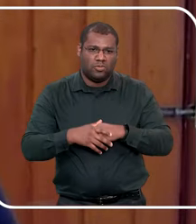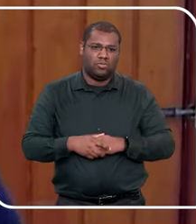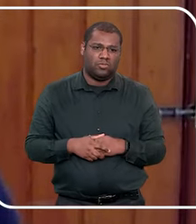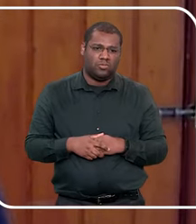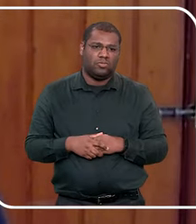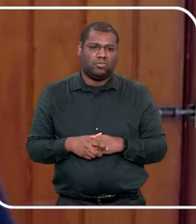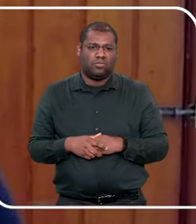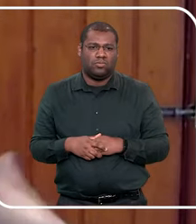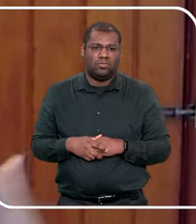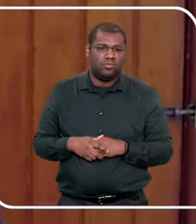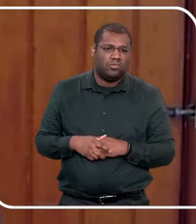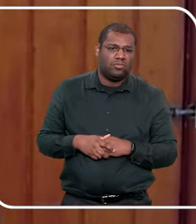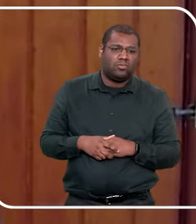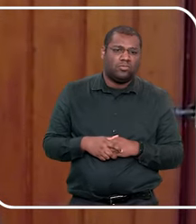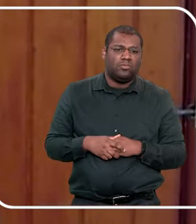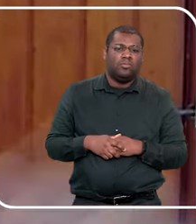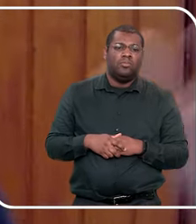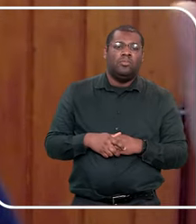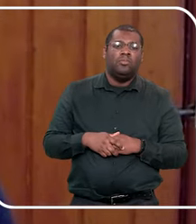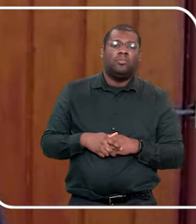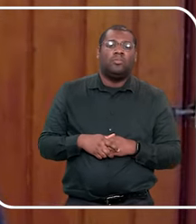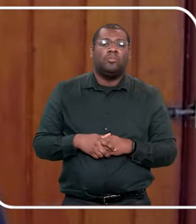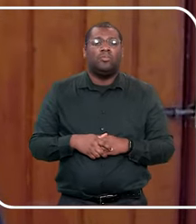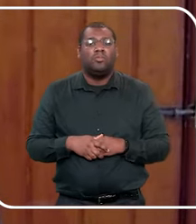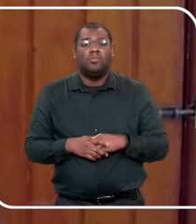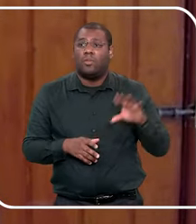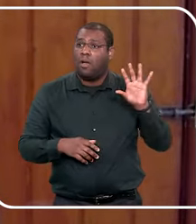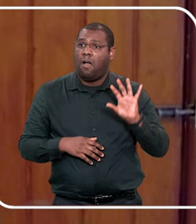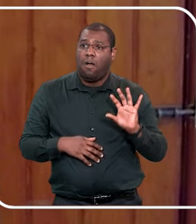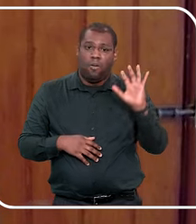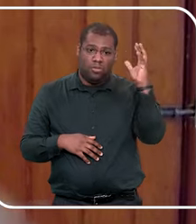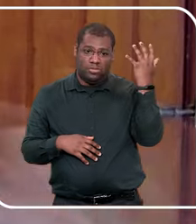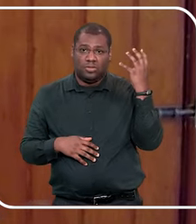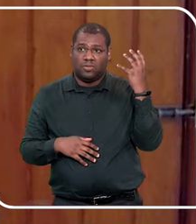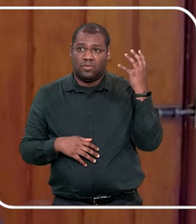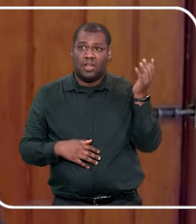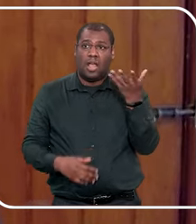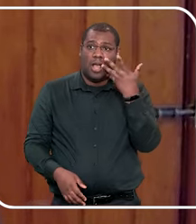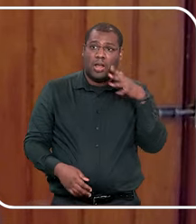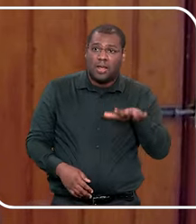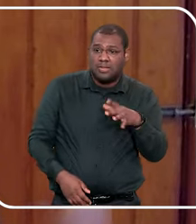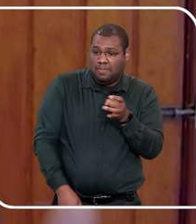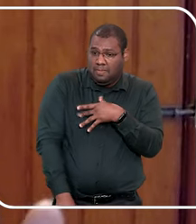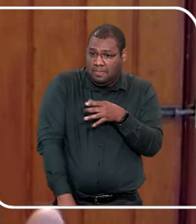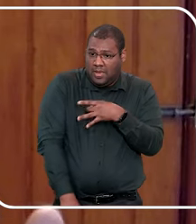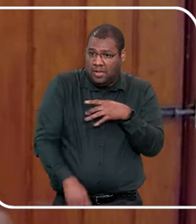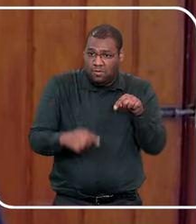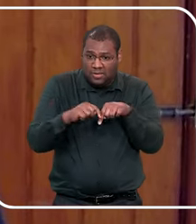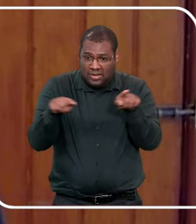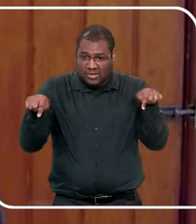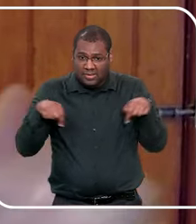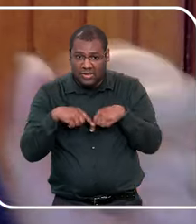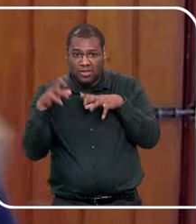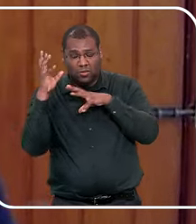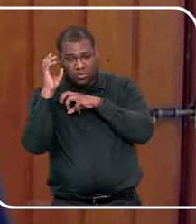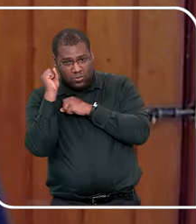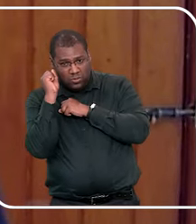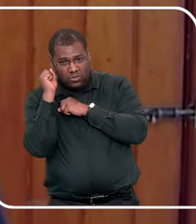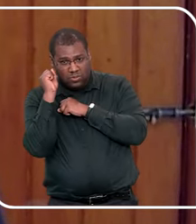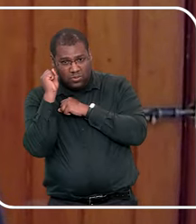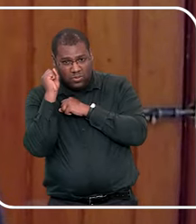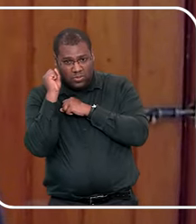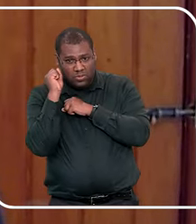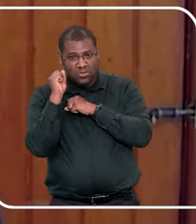ela já dormia sozinha, no quarto com irmão, e tava tranquila, e de repente, passou a ter medo do seu